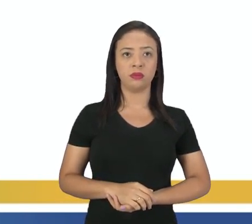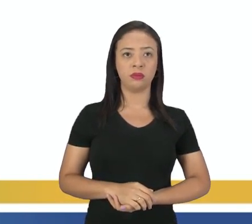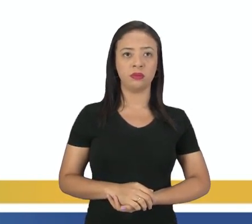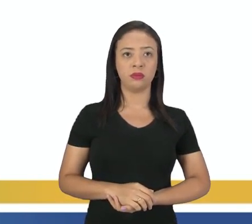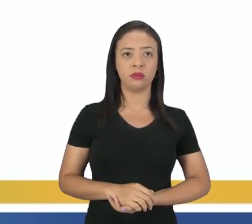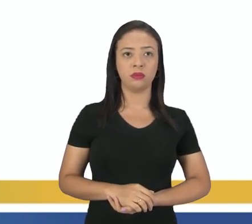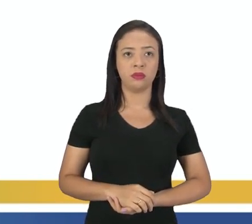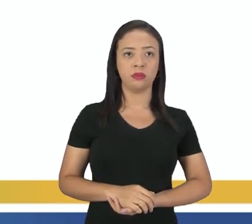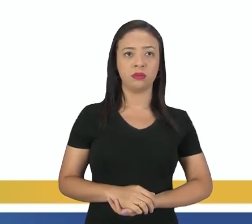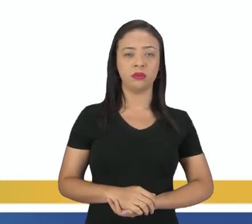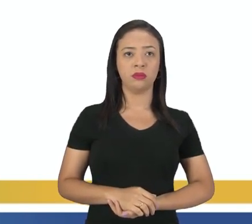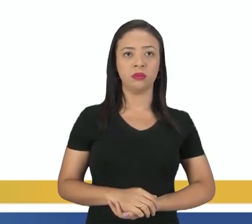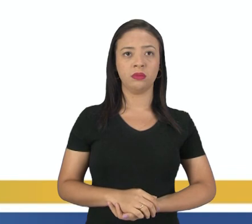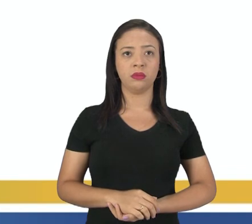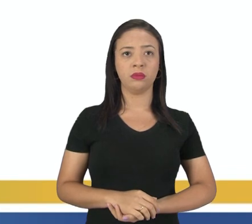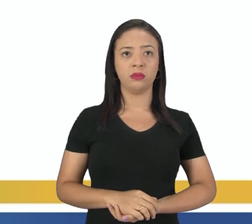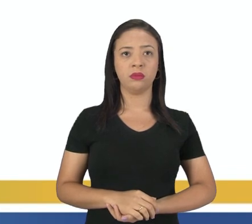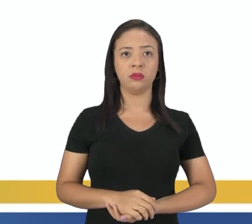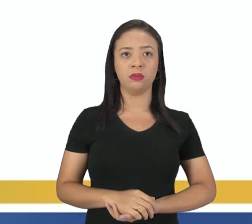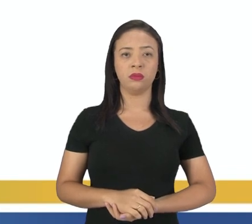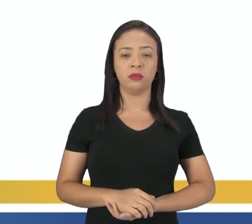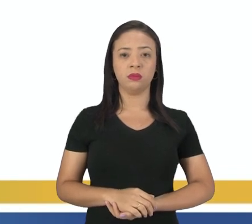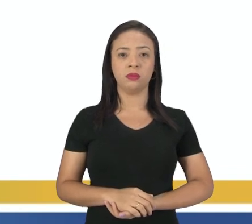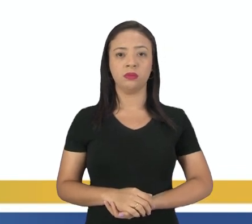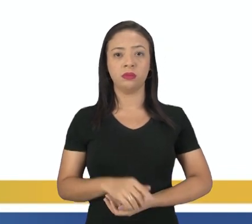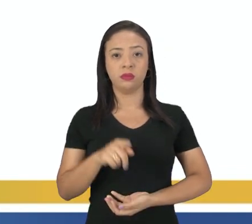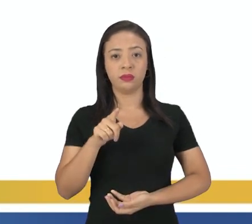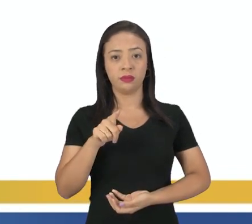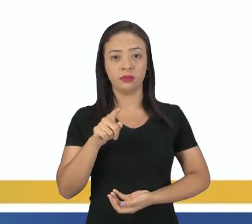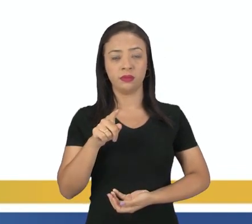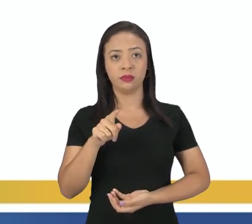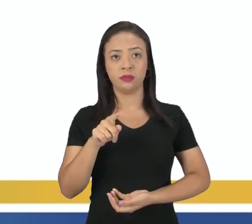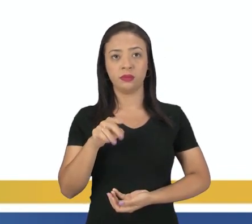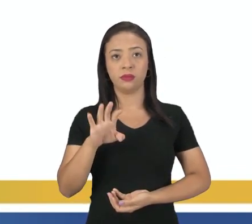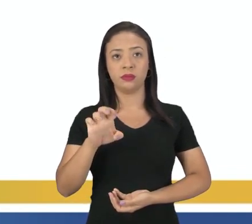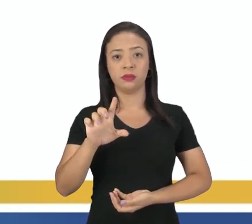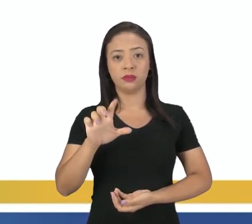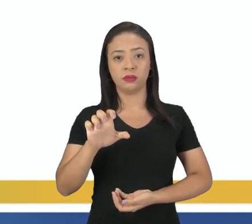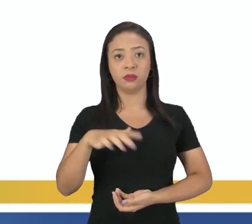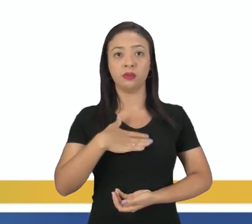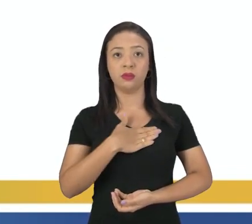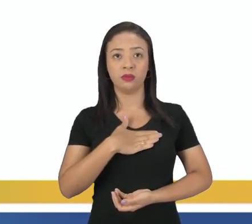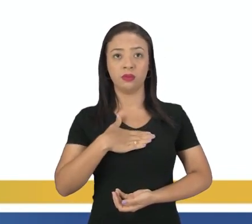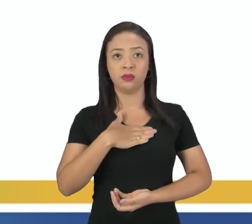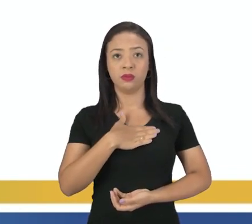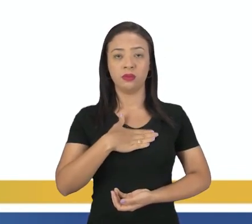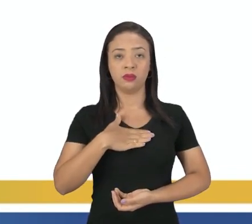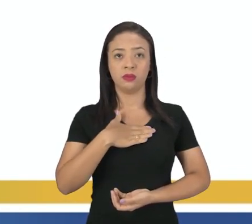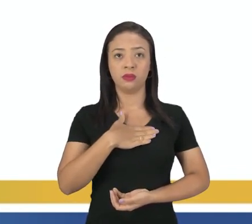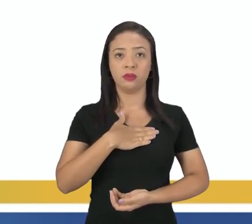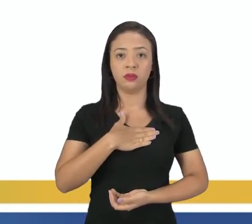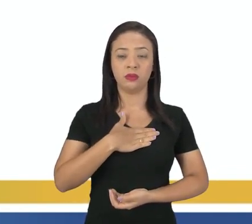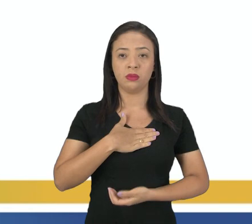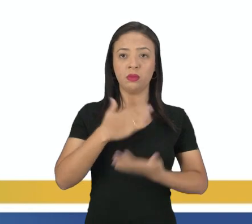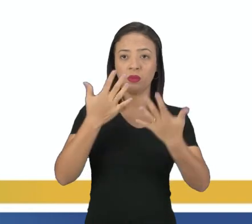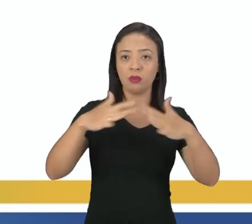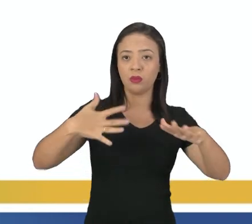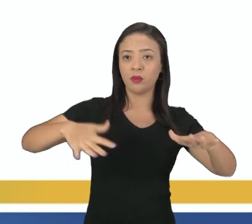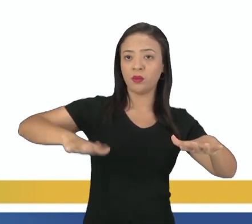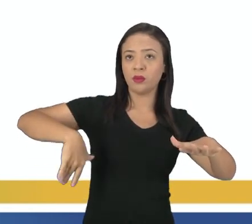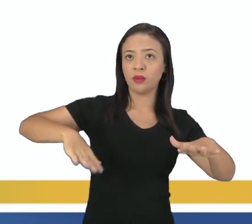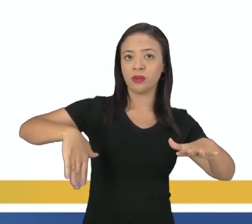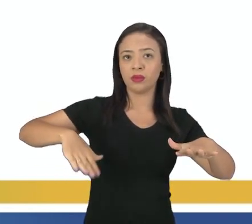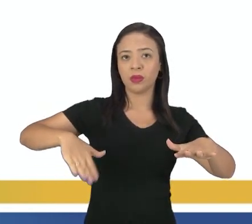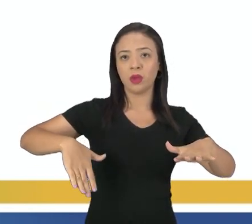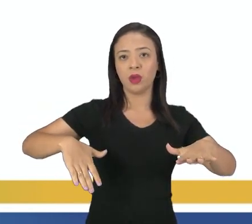seja, al tico, né? Que é ele, le gusta bucear e nadar en el mar. Tá pessoal? Ou seja,